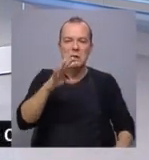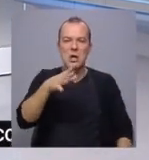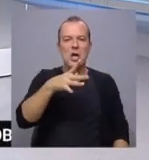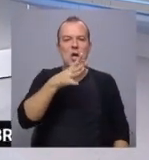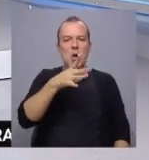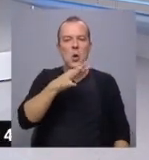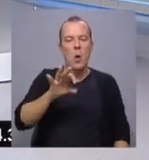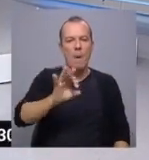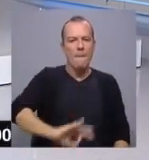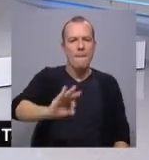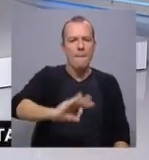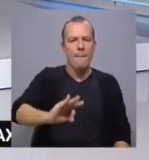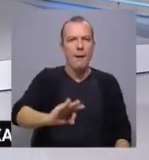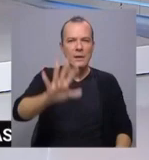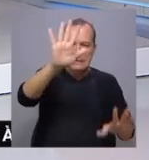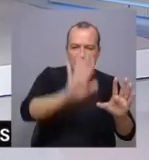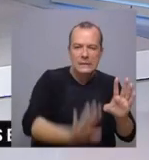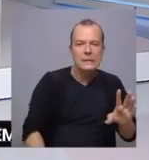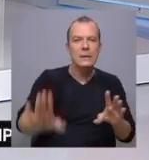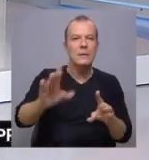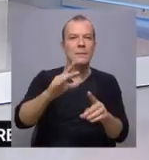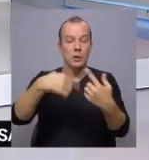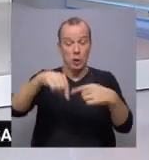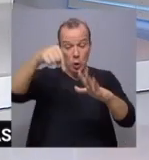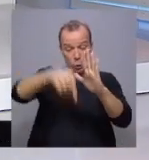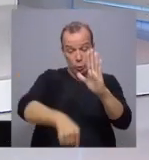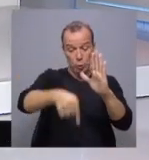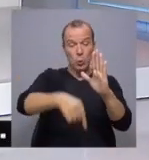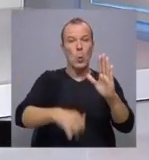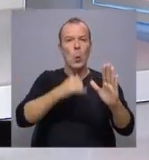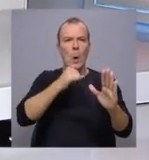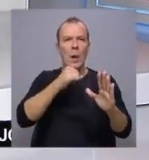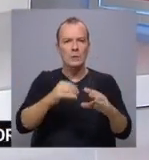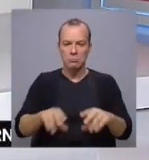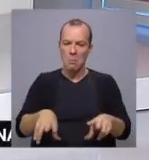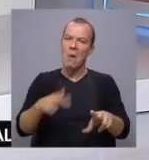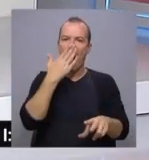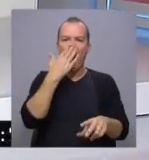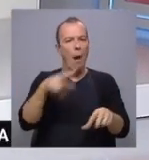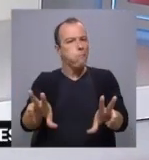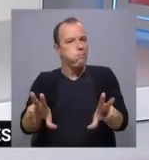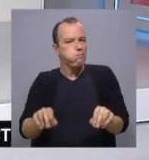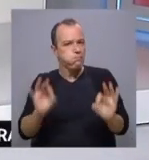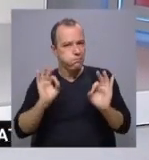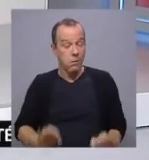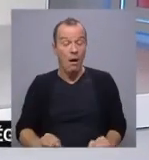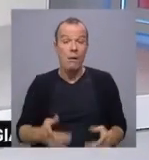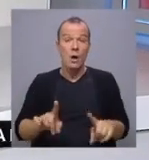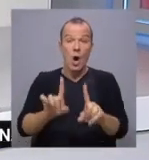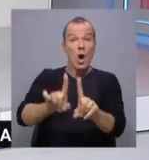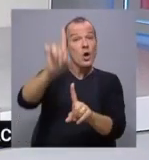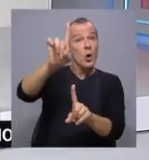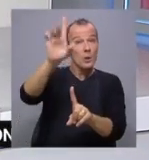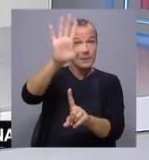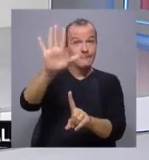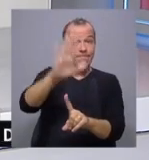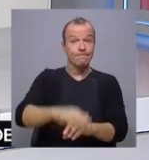um pouco por todo o território, de realçar na costa sul do Algarve o céu já pouco nebulado ou limpo. Começando então pela região norte.